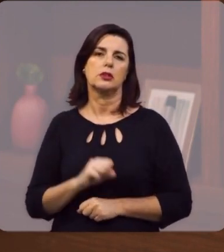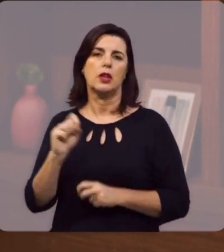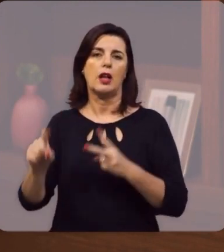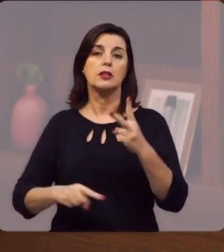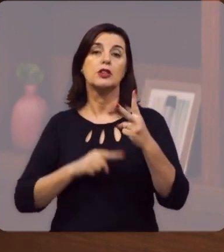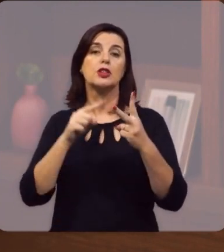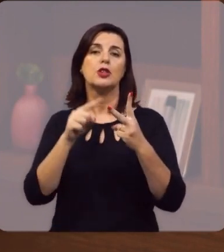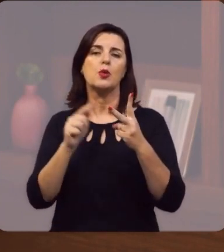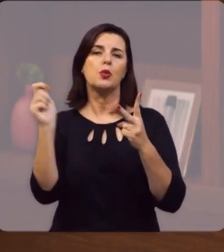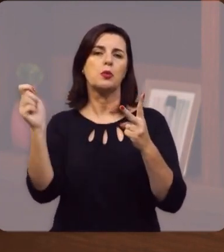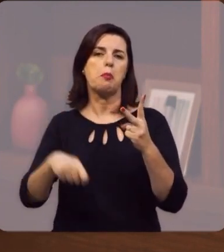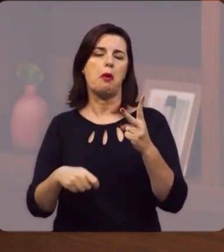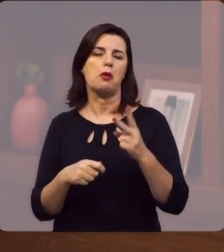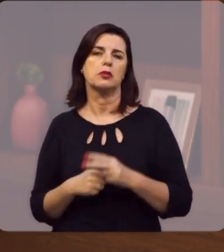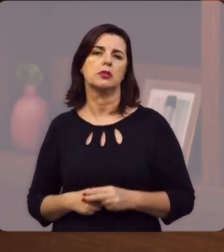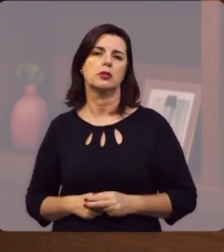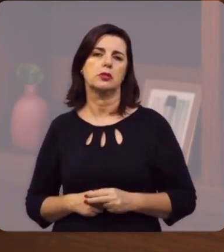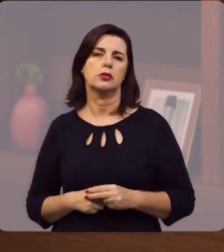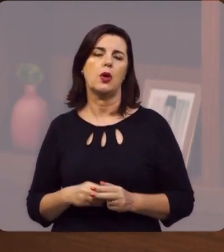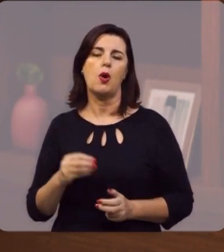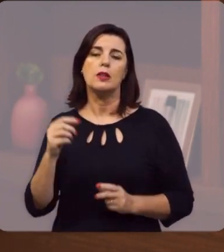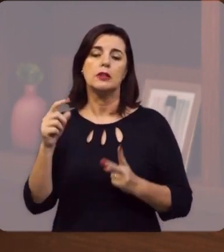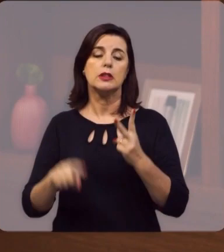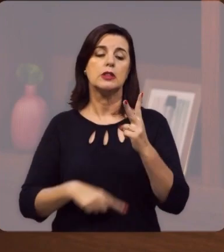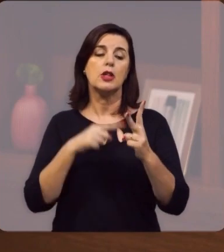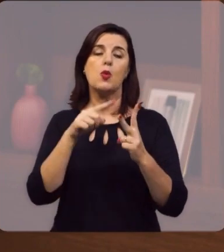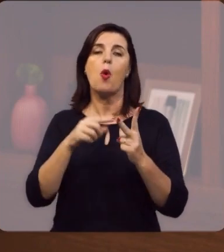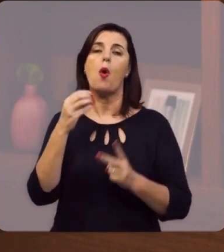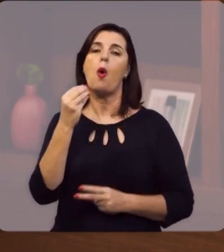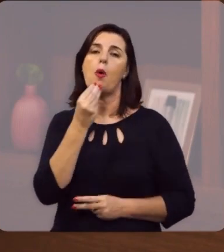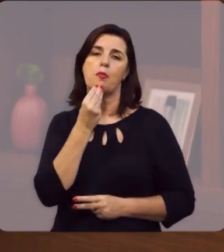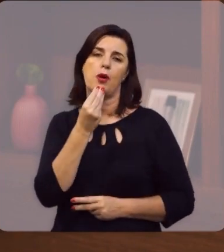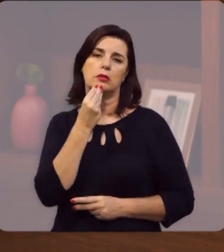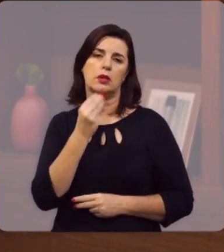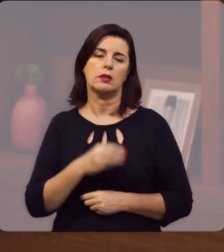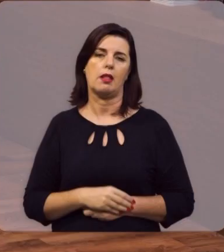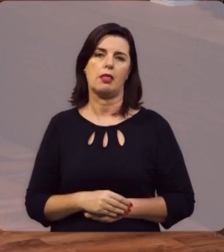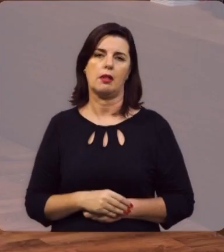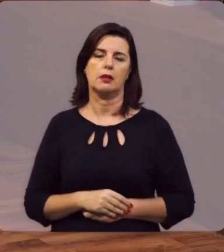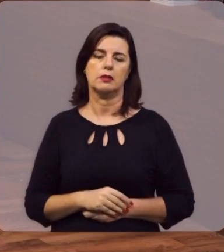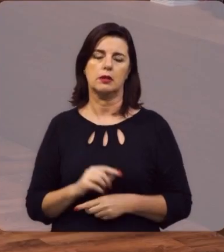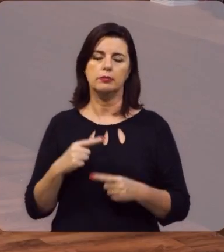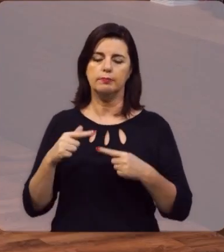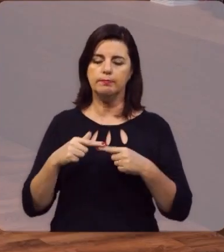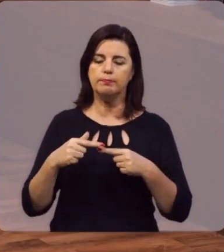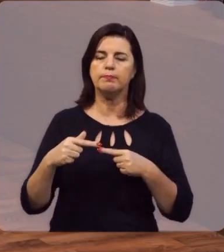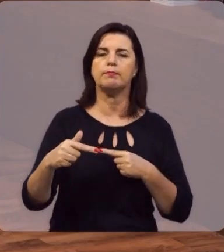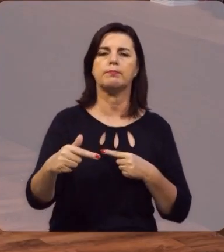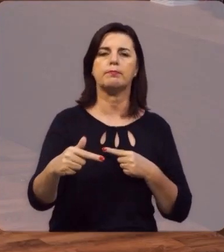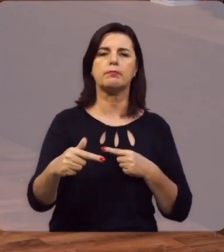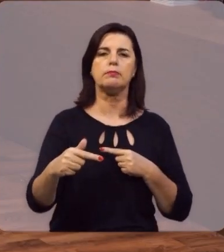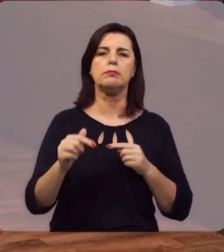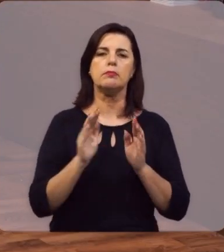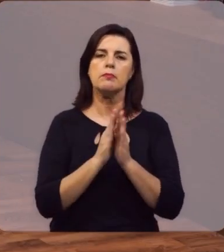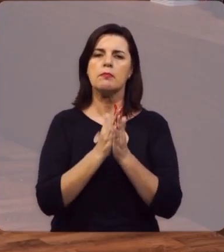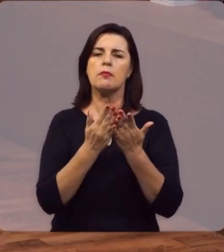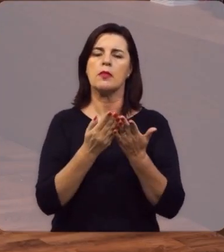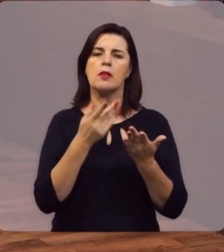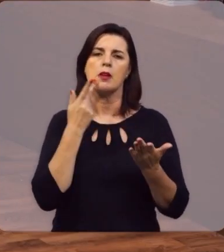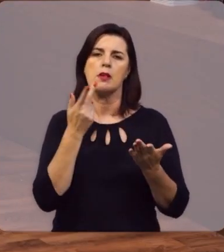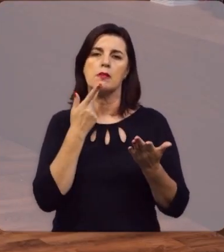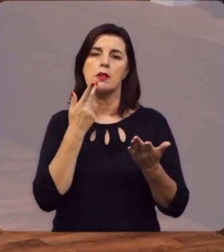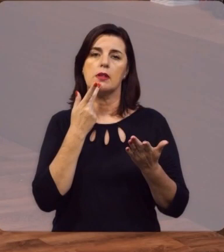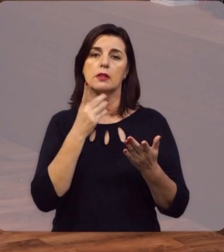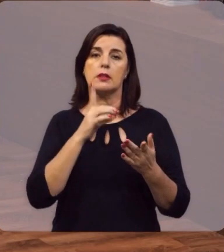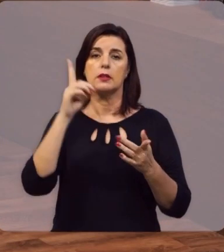o Deus da segunda chance, da segunda oportunidade. E naquele momento, então, diz a